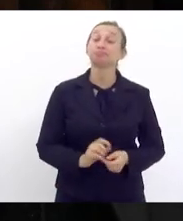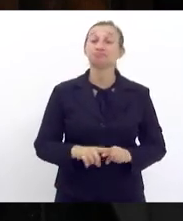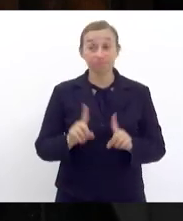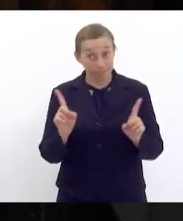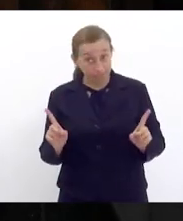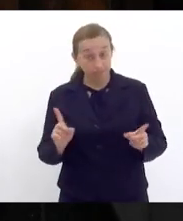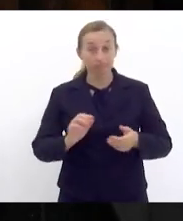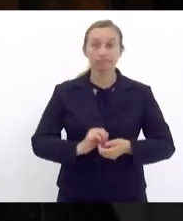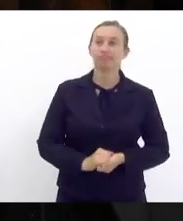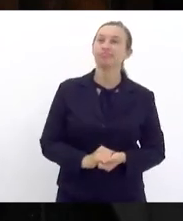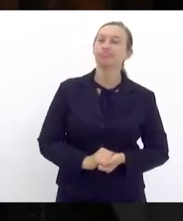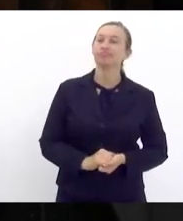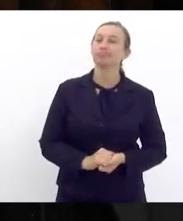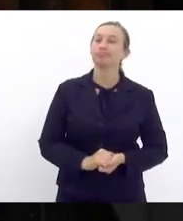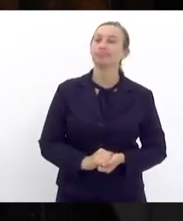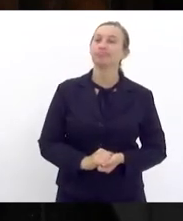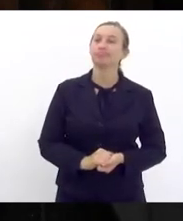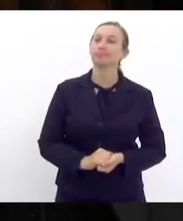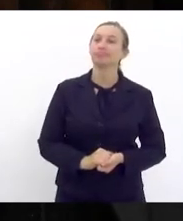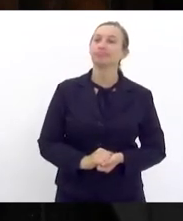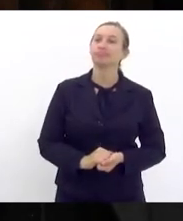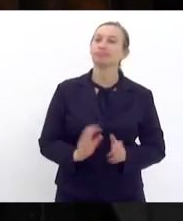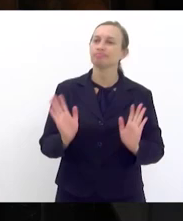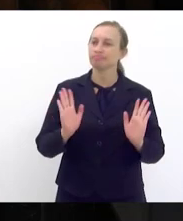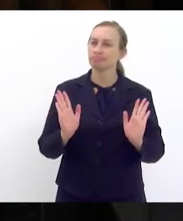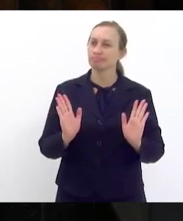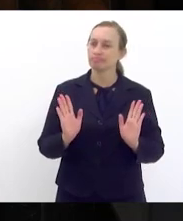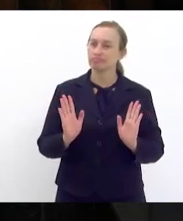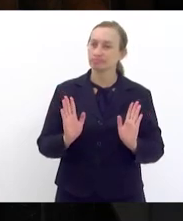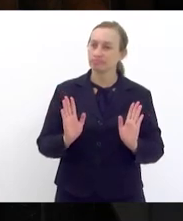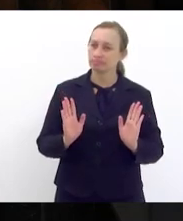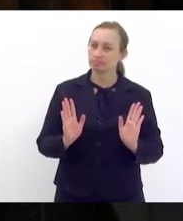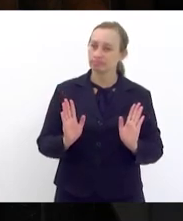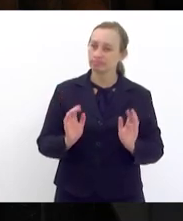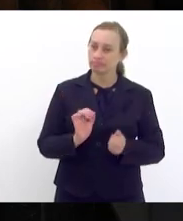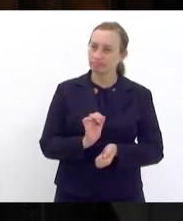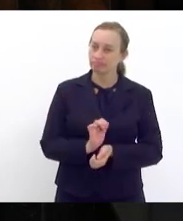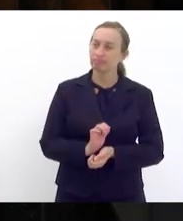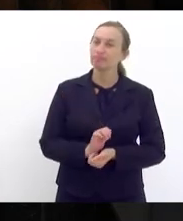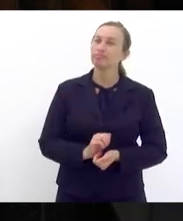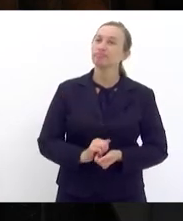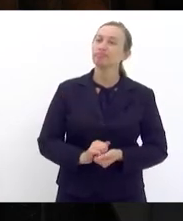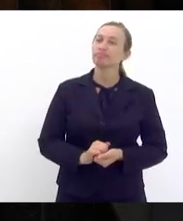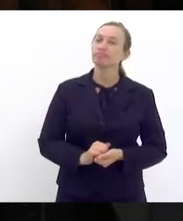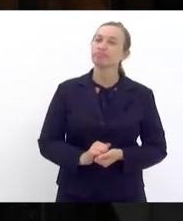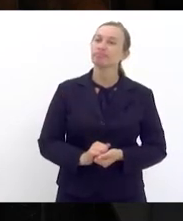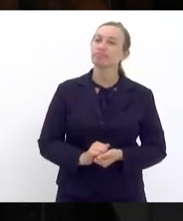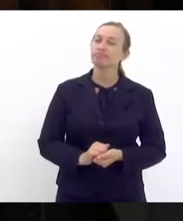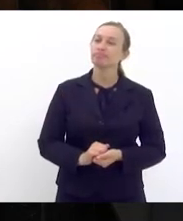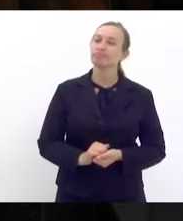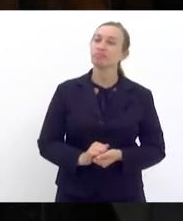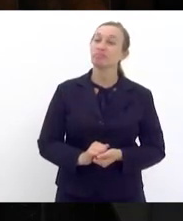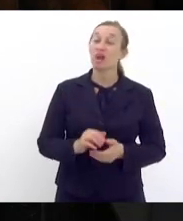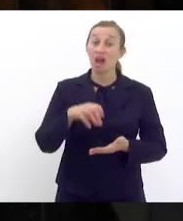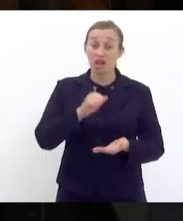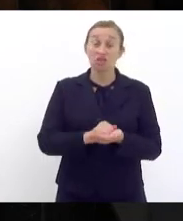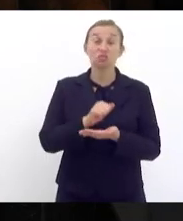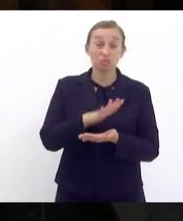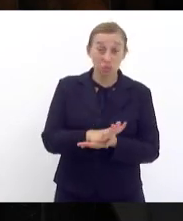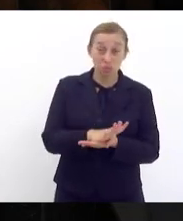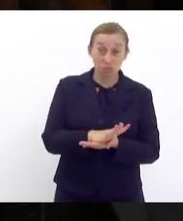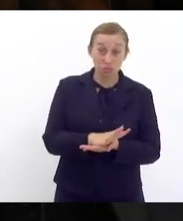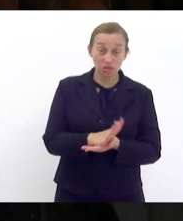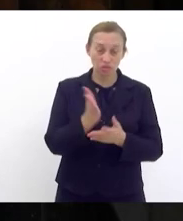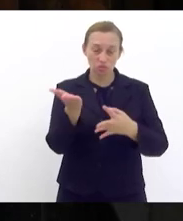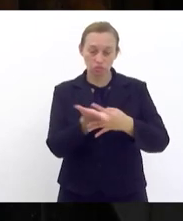Mas não para nisso senhora presidente. Nos as multas e os